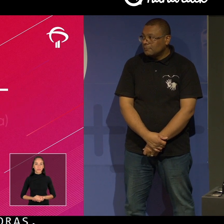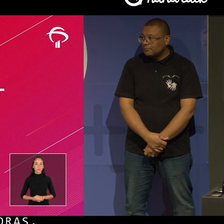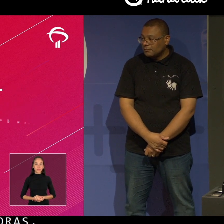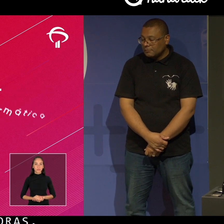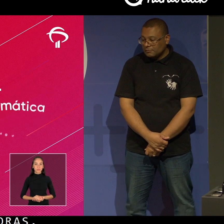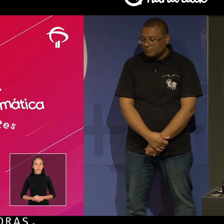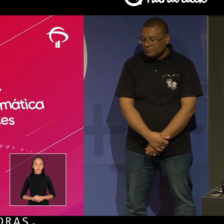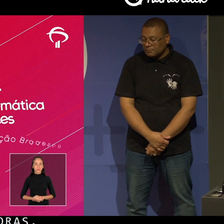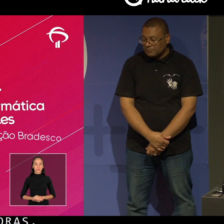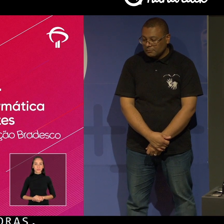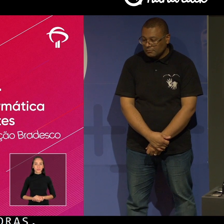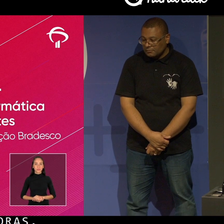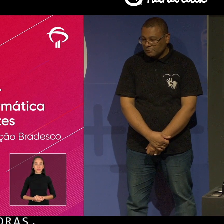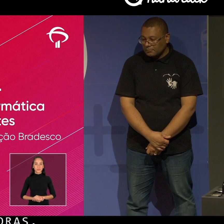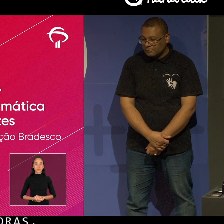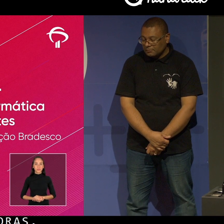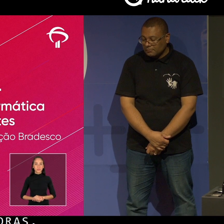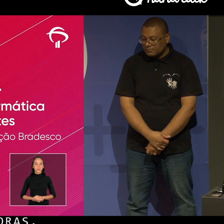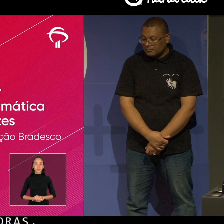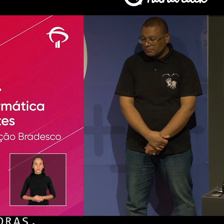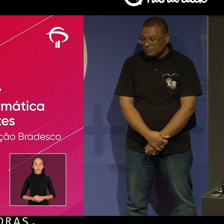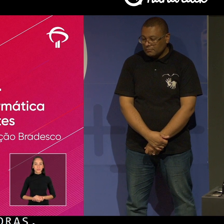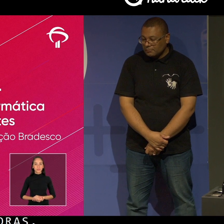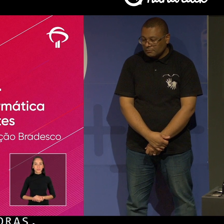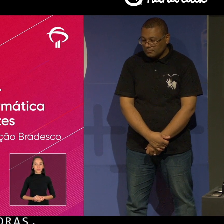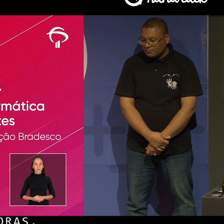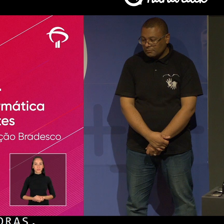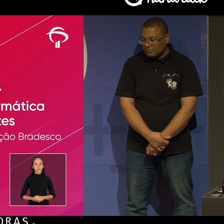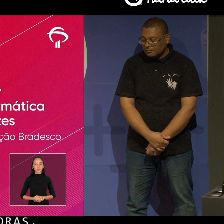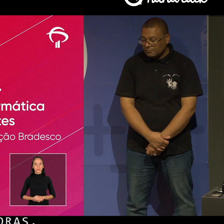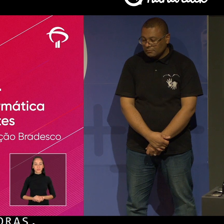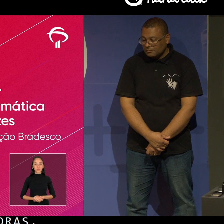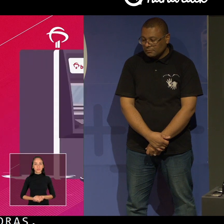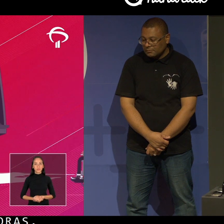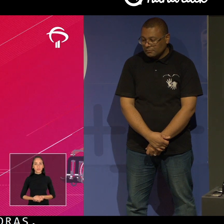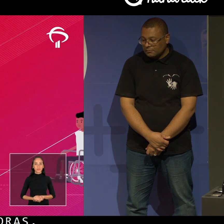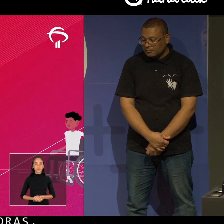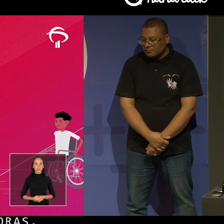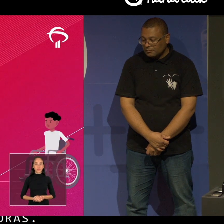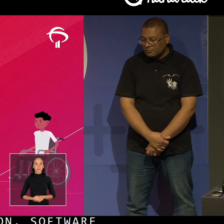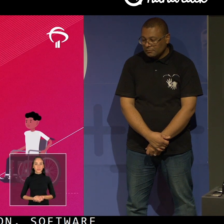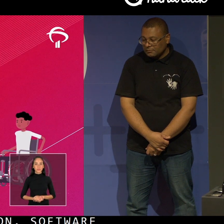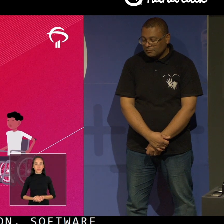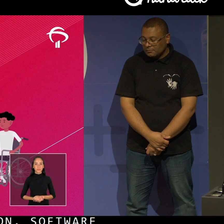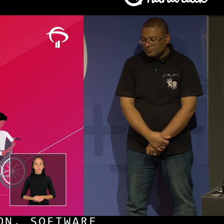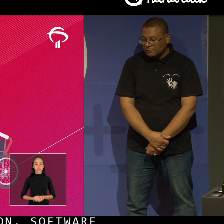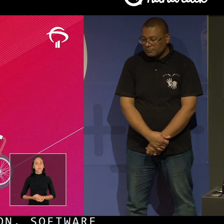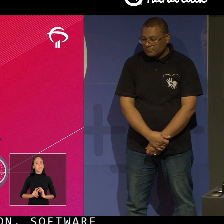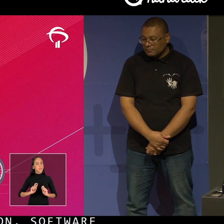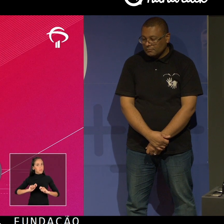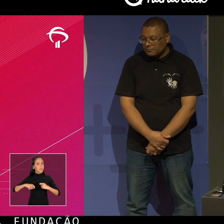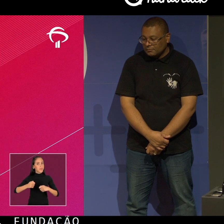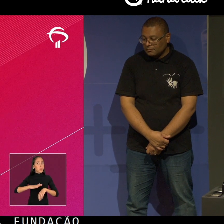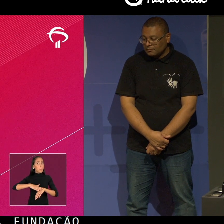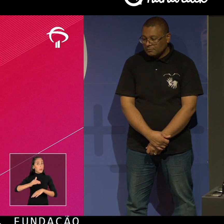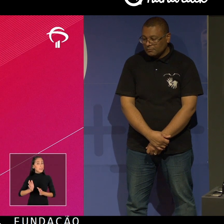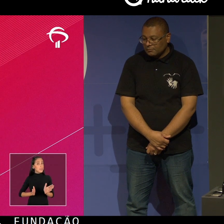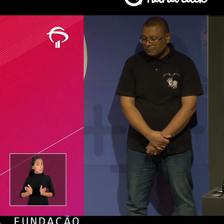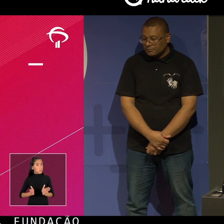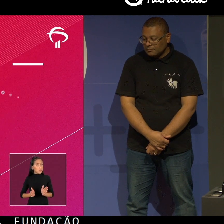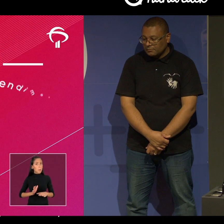Curso de informática para deficientes visuais. Fundação Bradesco. Que proporcionam mais